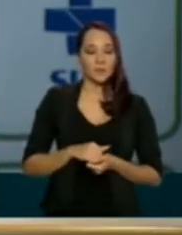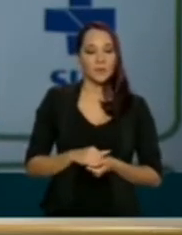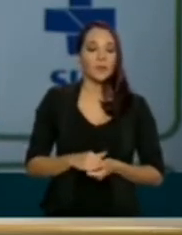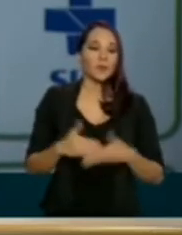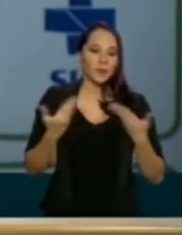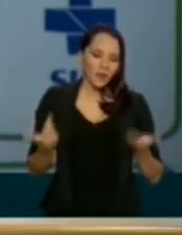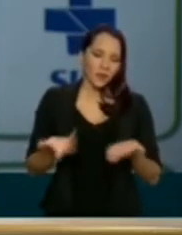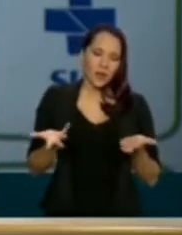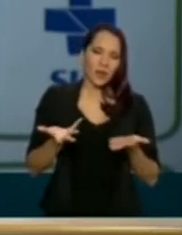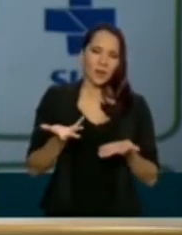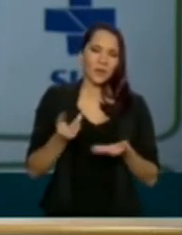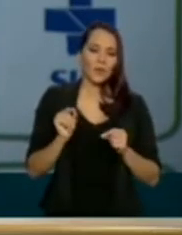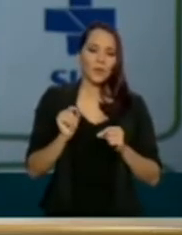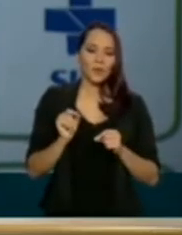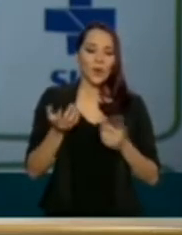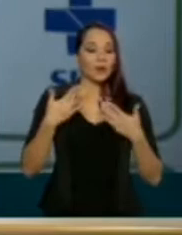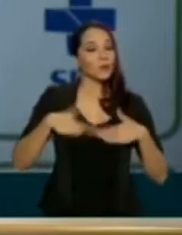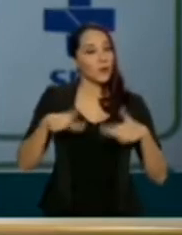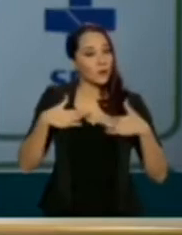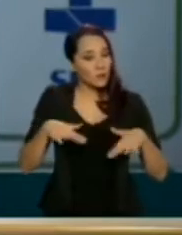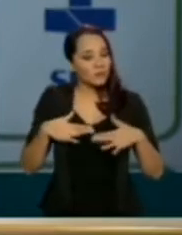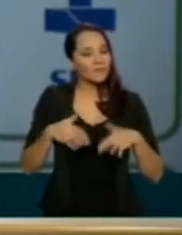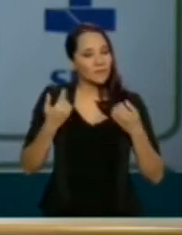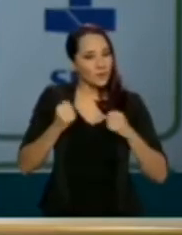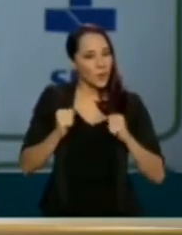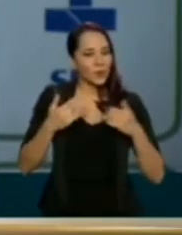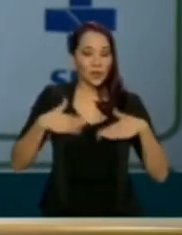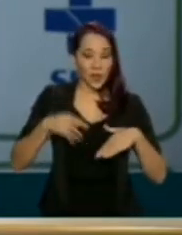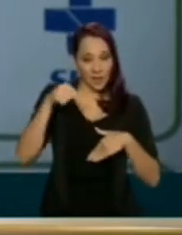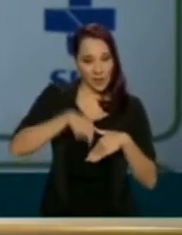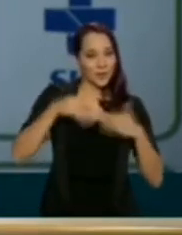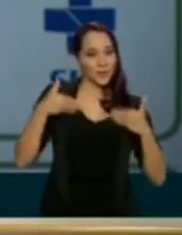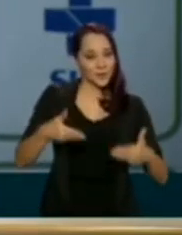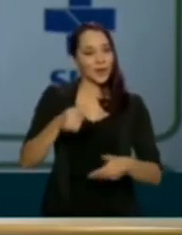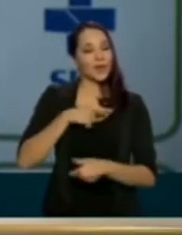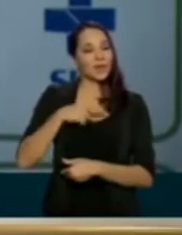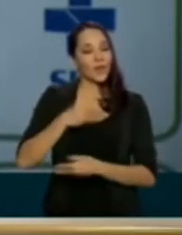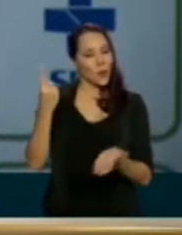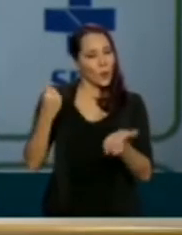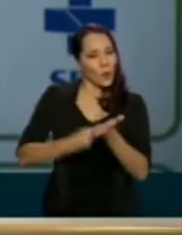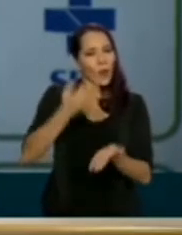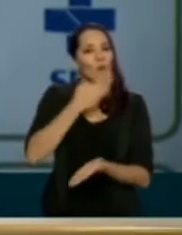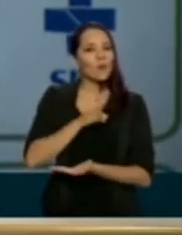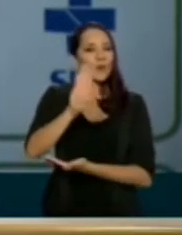quero tranquilizá-la, Carolina, de que, na verdade, este ministério tem um compromisso